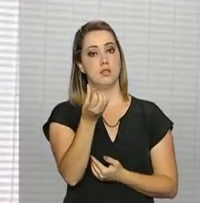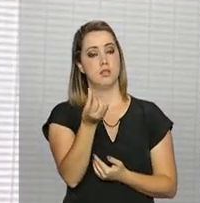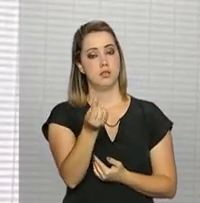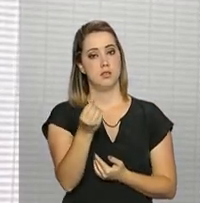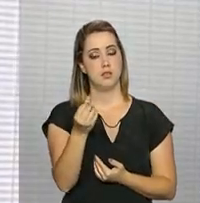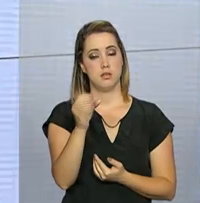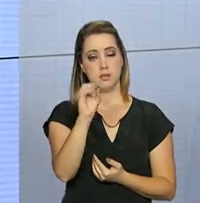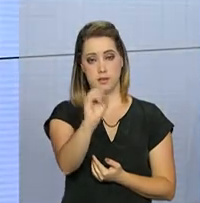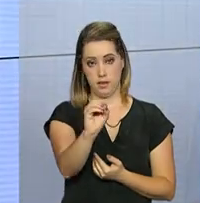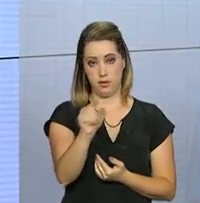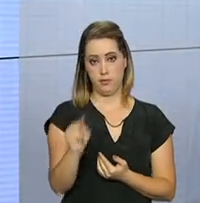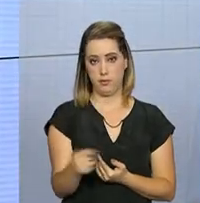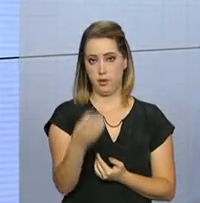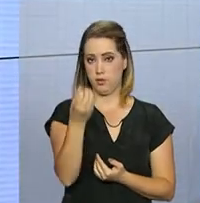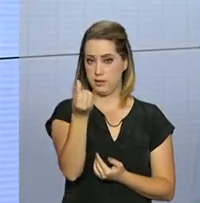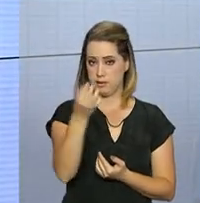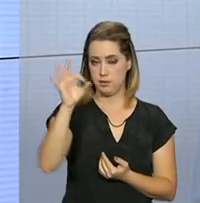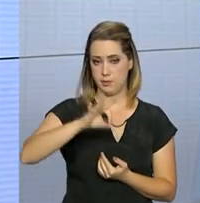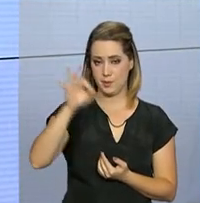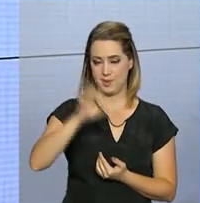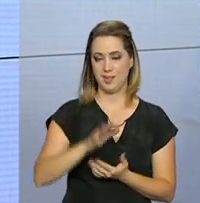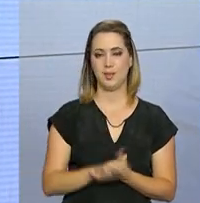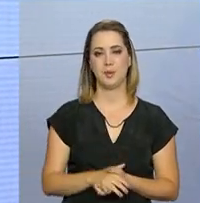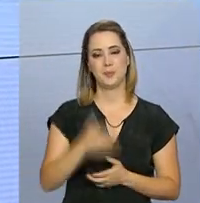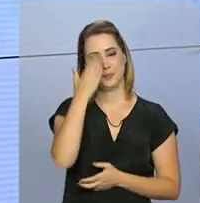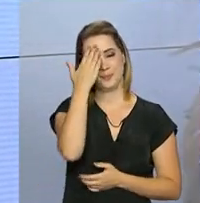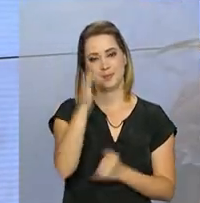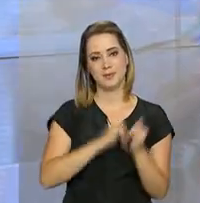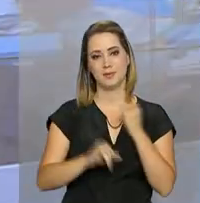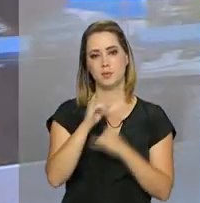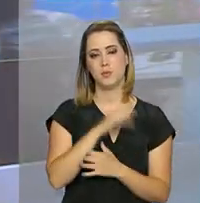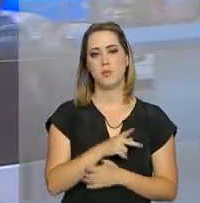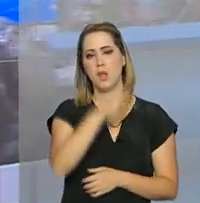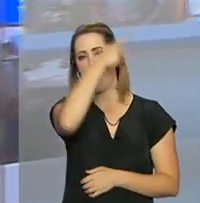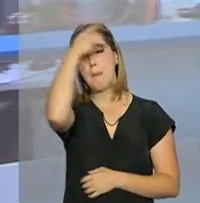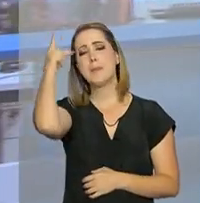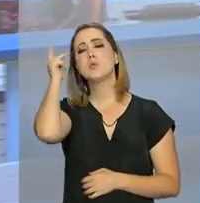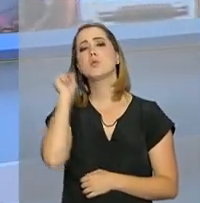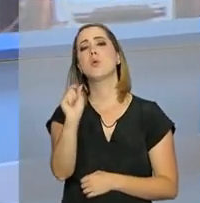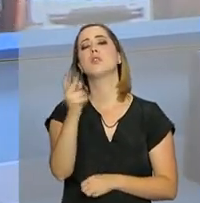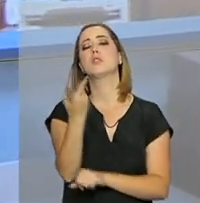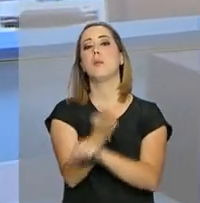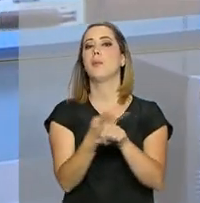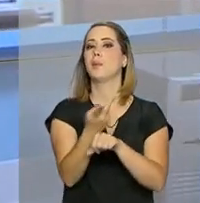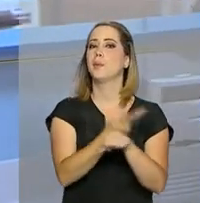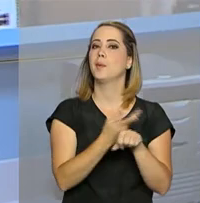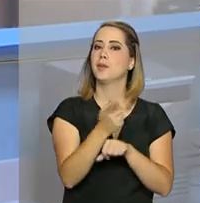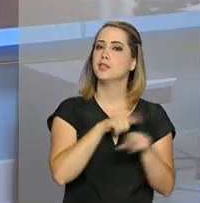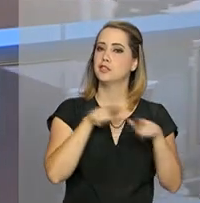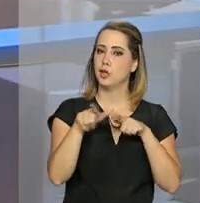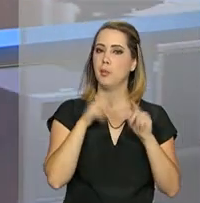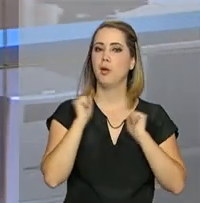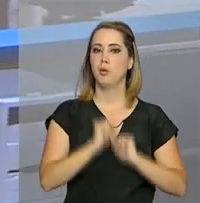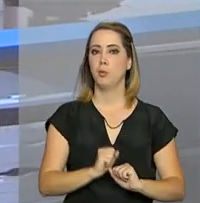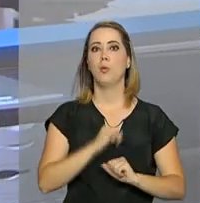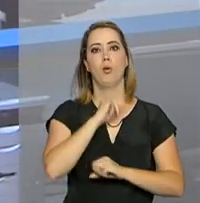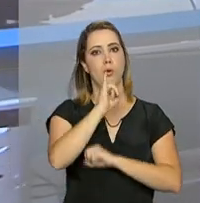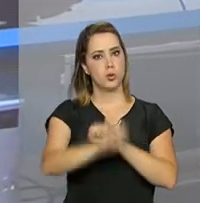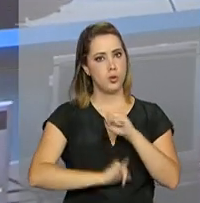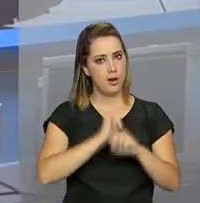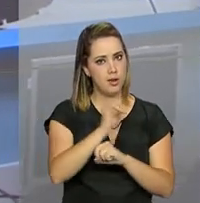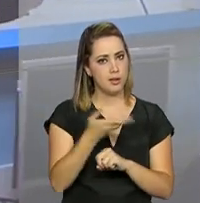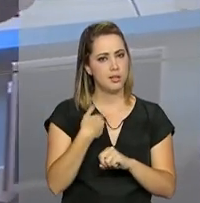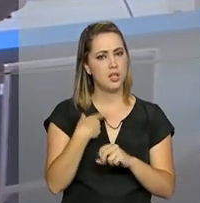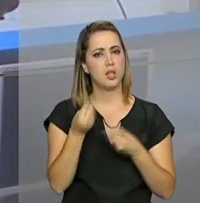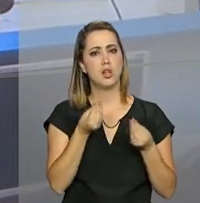Roberto. Obrigado, Luana, por essas informações. E quem está à procura de emprego pode contar com a internet na busca pela